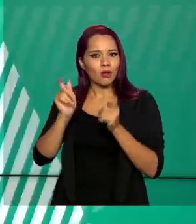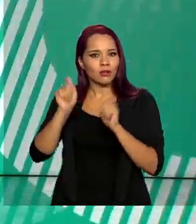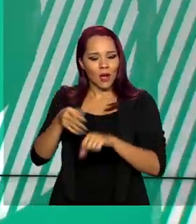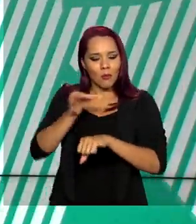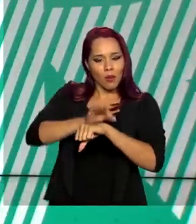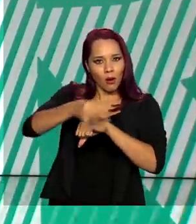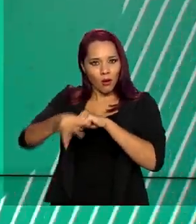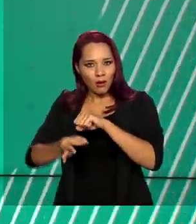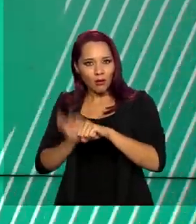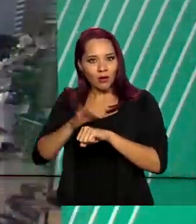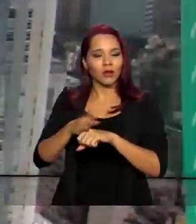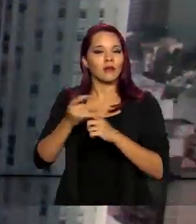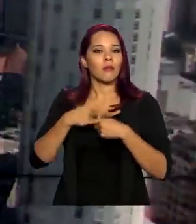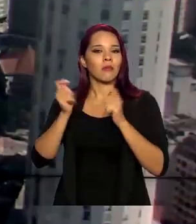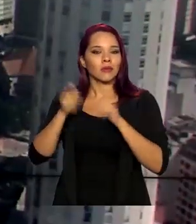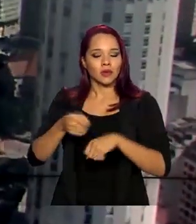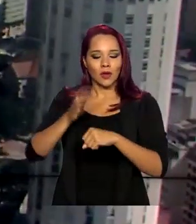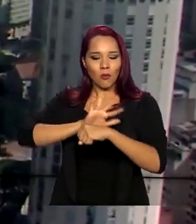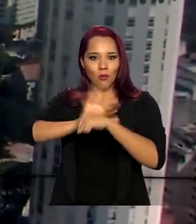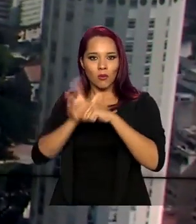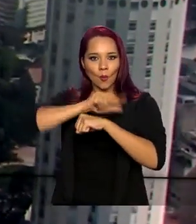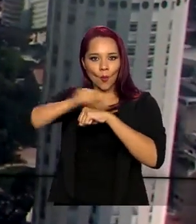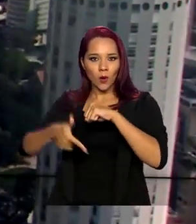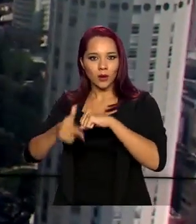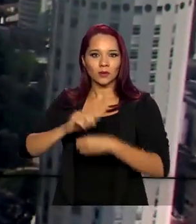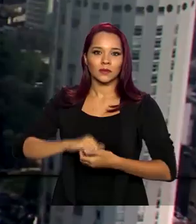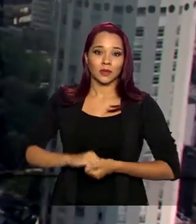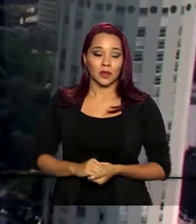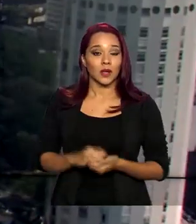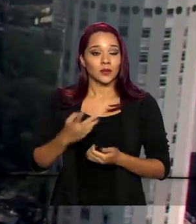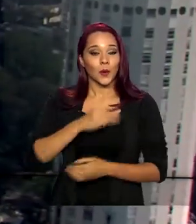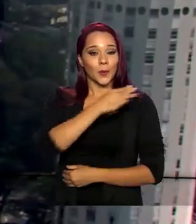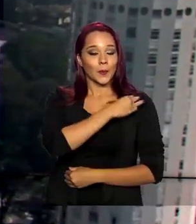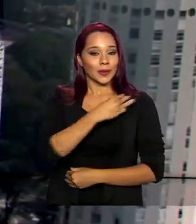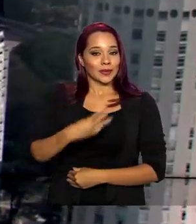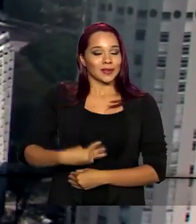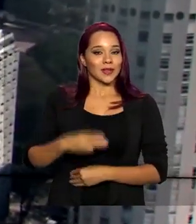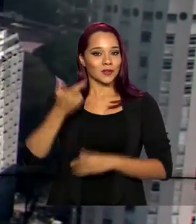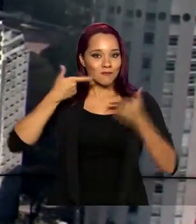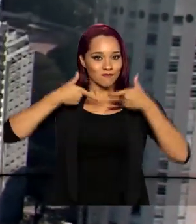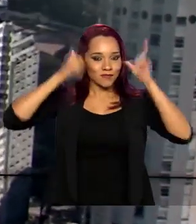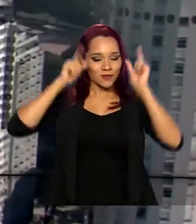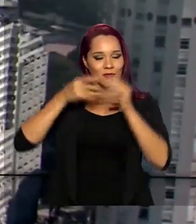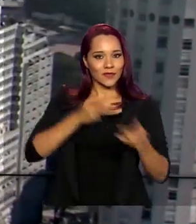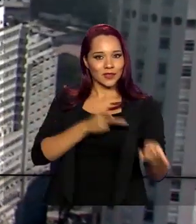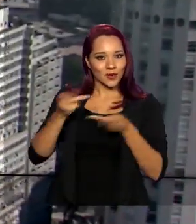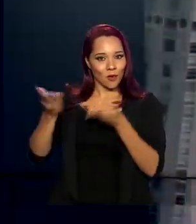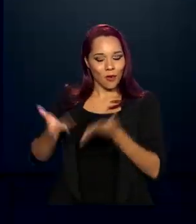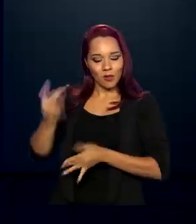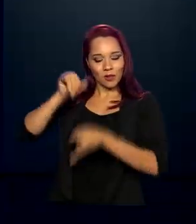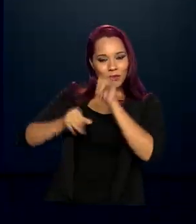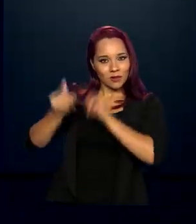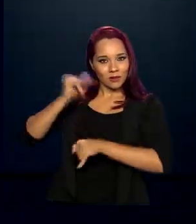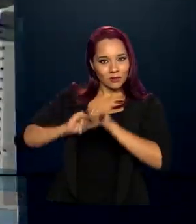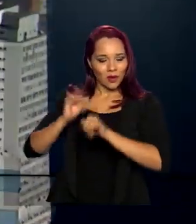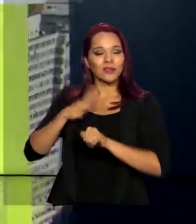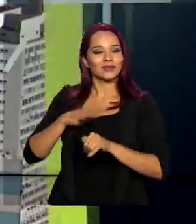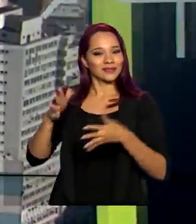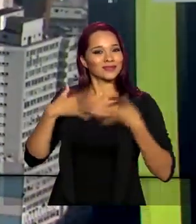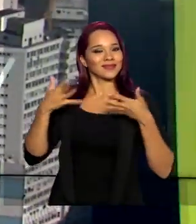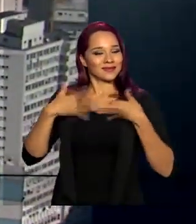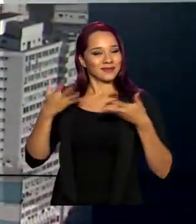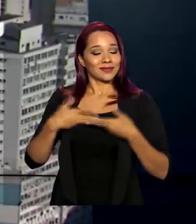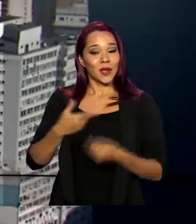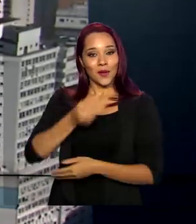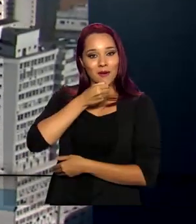moléculas com o melhor potencial de neutralizar o coronavírus. O ministro Marcos Pontes visitou hoje o laboratório e saiu otimista. O